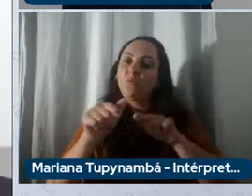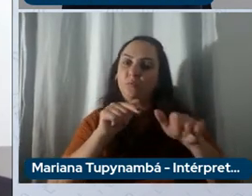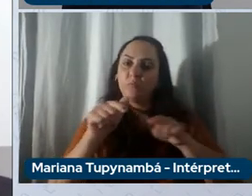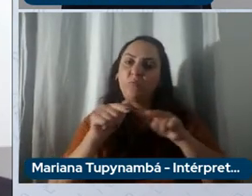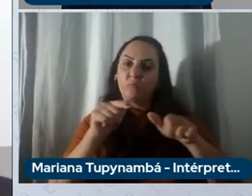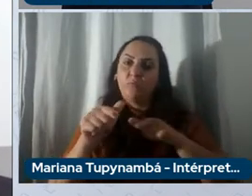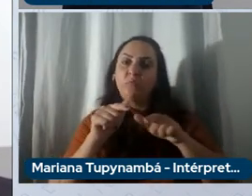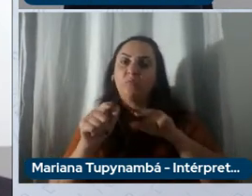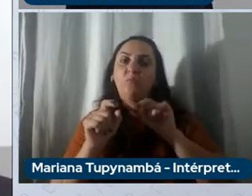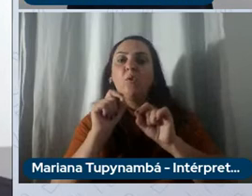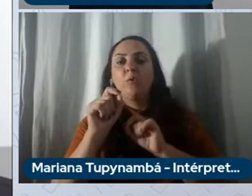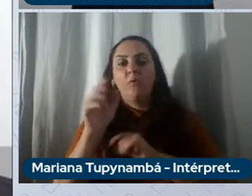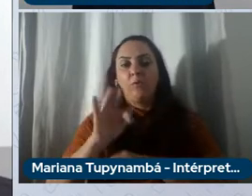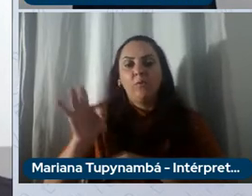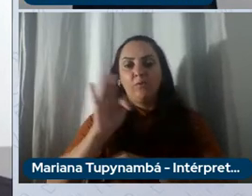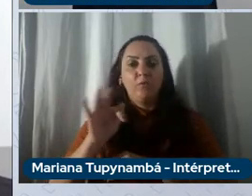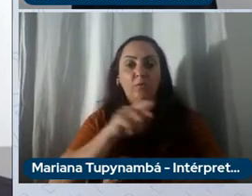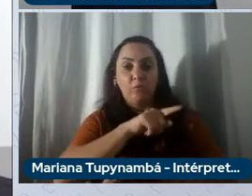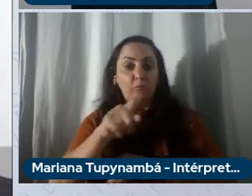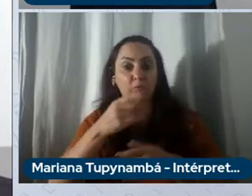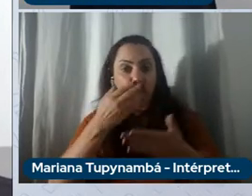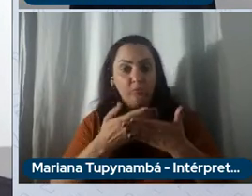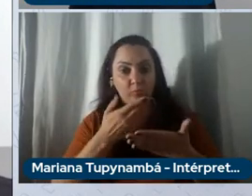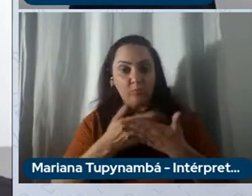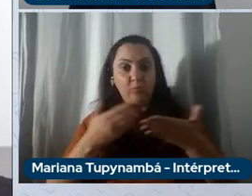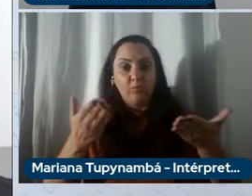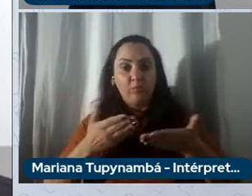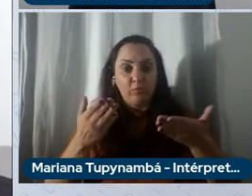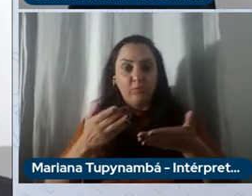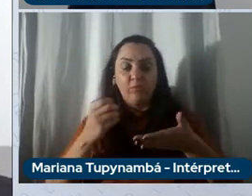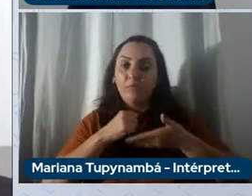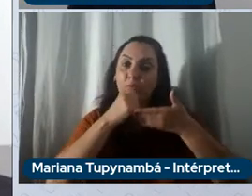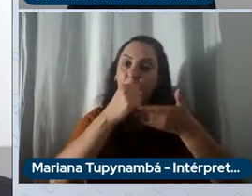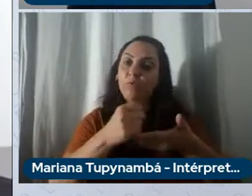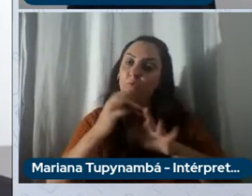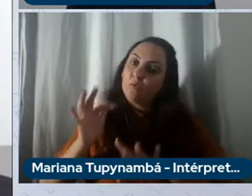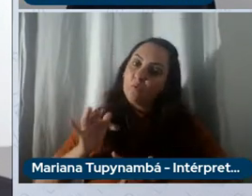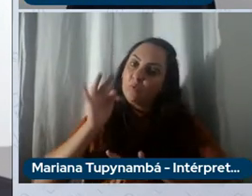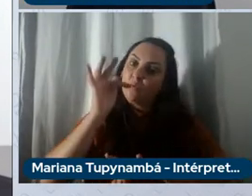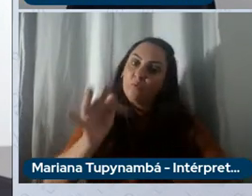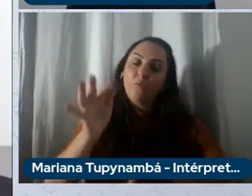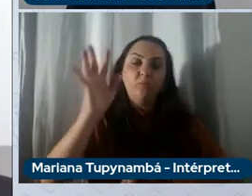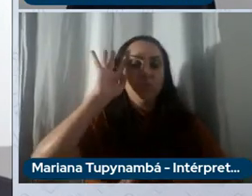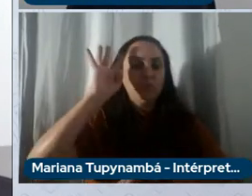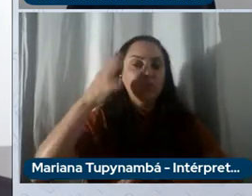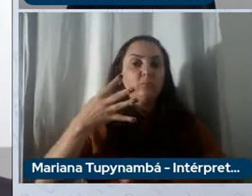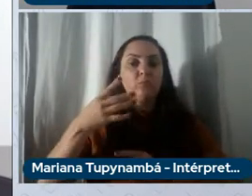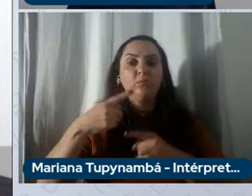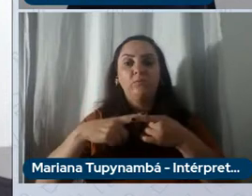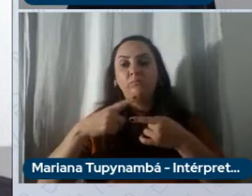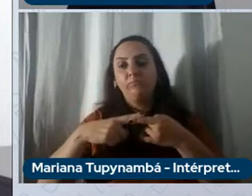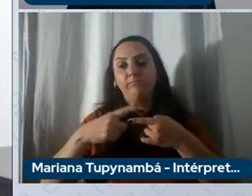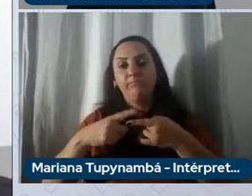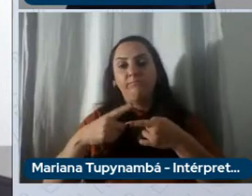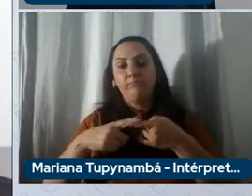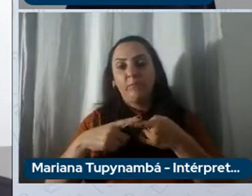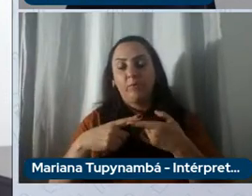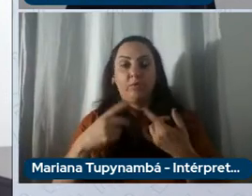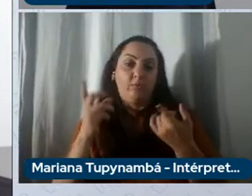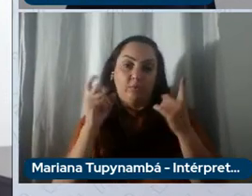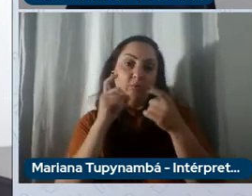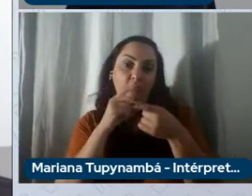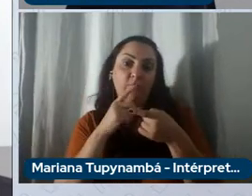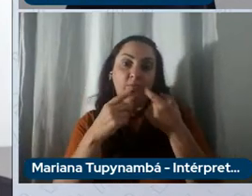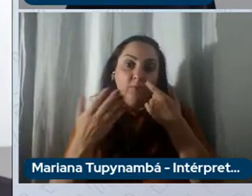estudando agora para nos ajudar a desvendar esse futuro que é tão complexo parece ser né porque